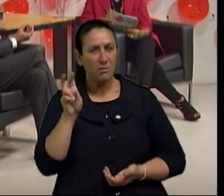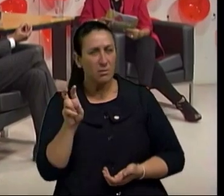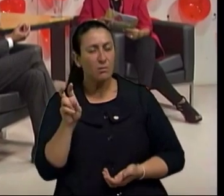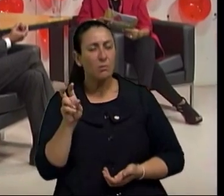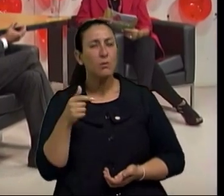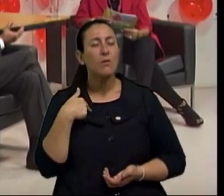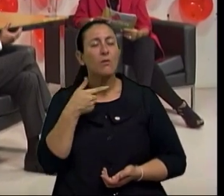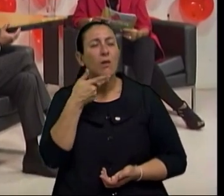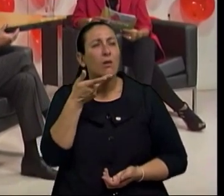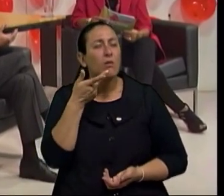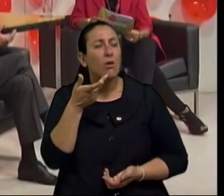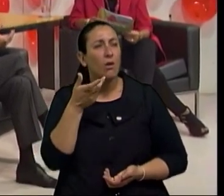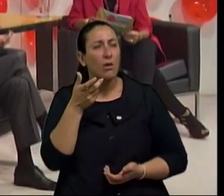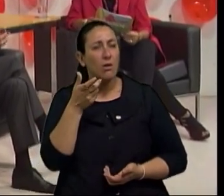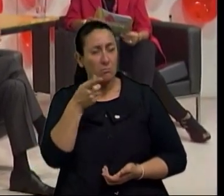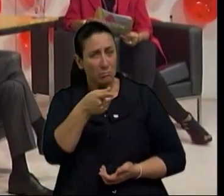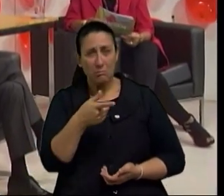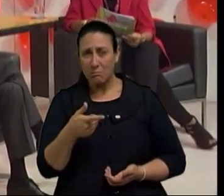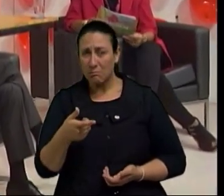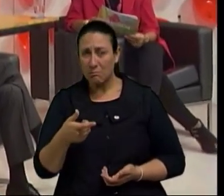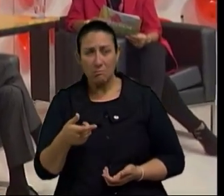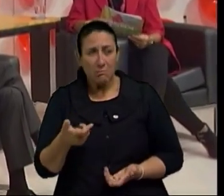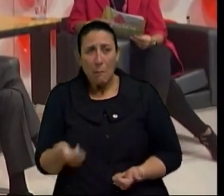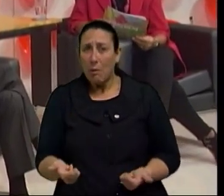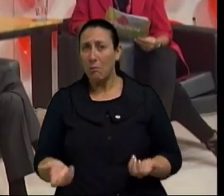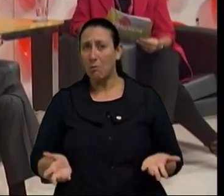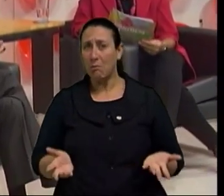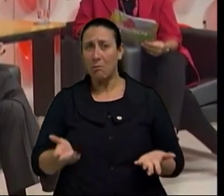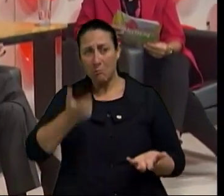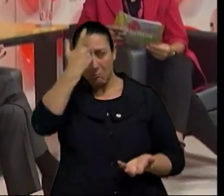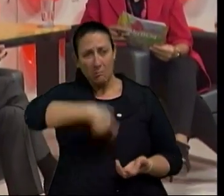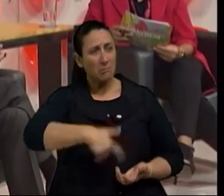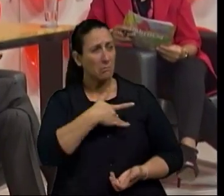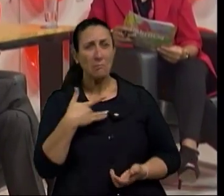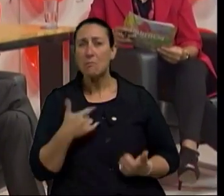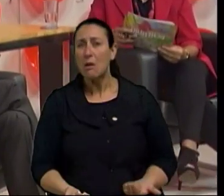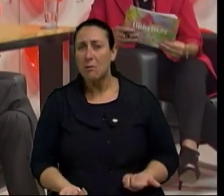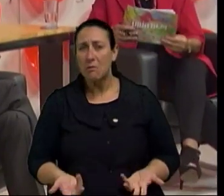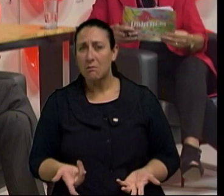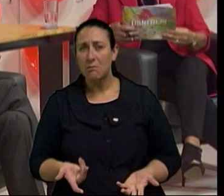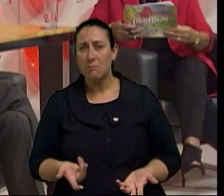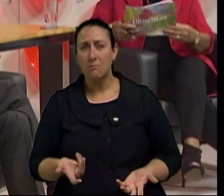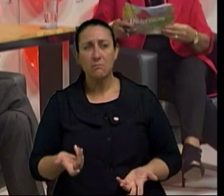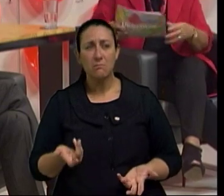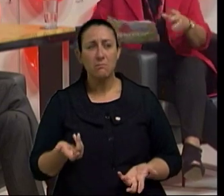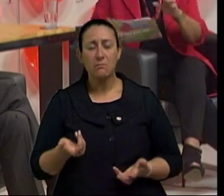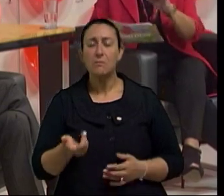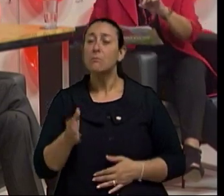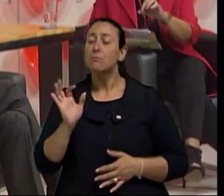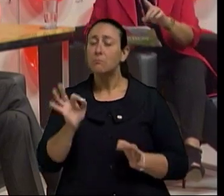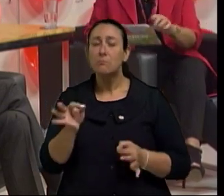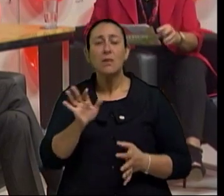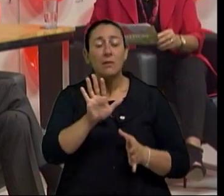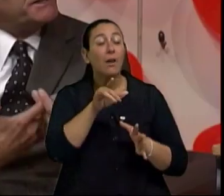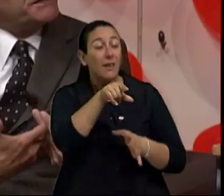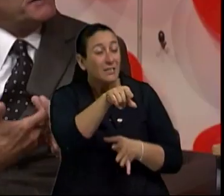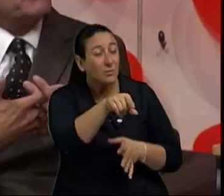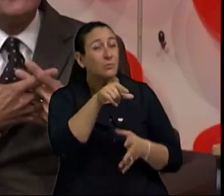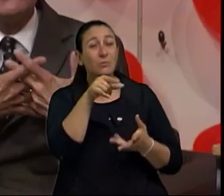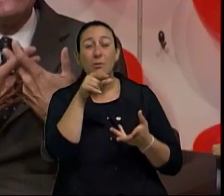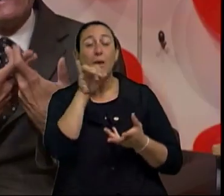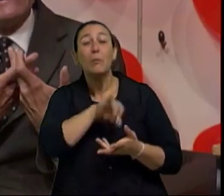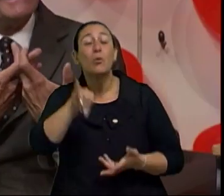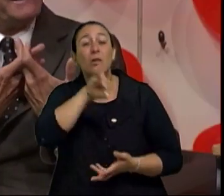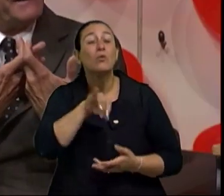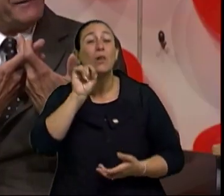falando, ele está ótimo. Ele pode exercer essa função de engenheiro até não sei quando. E isso é que é importante